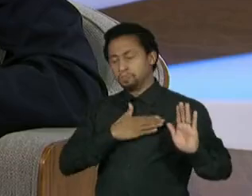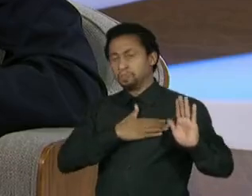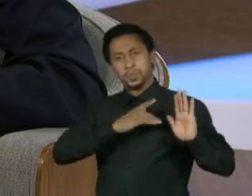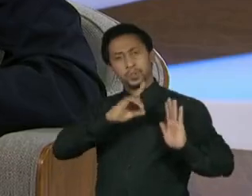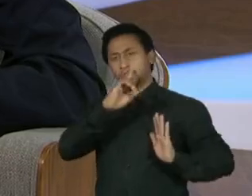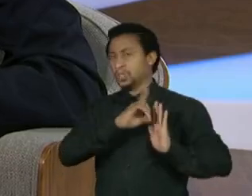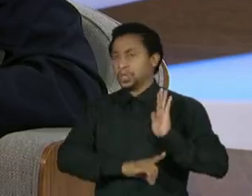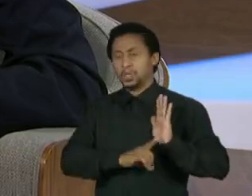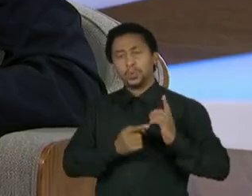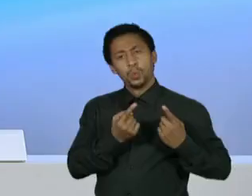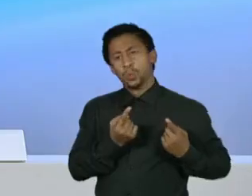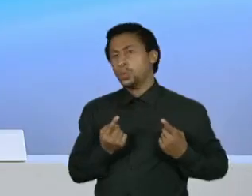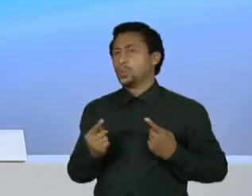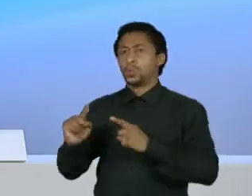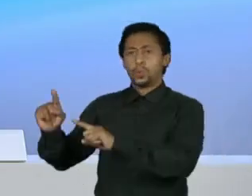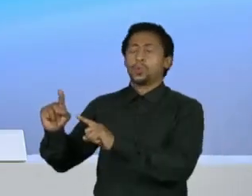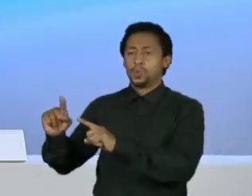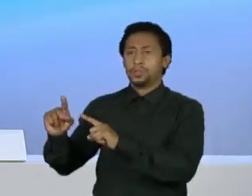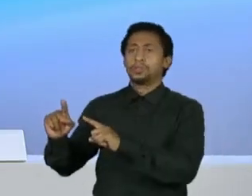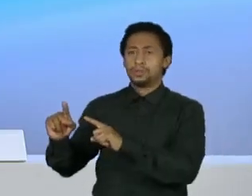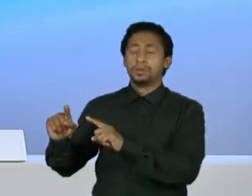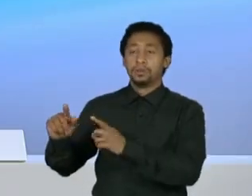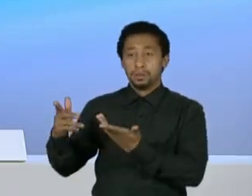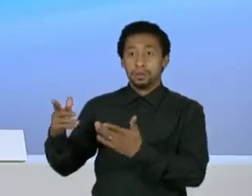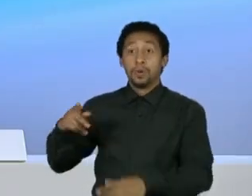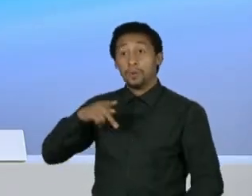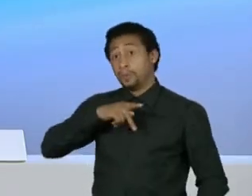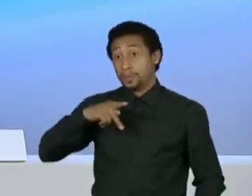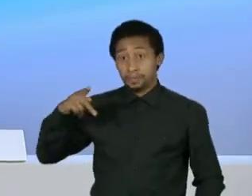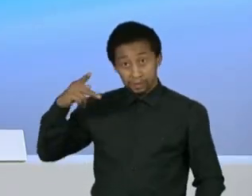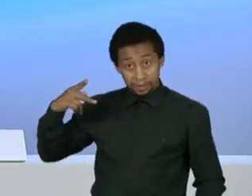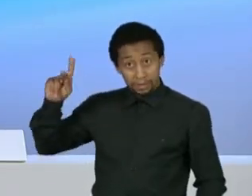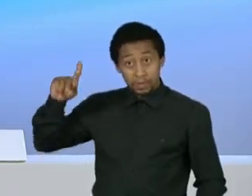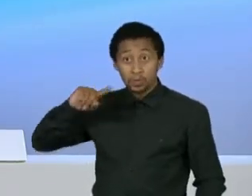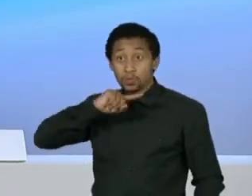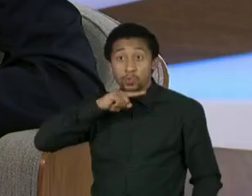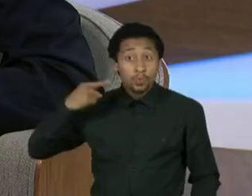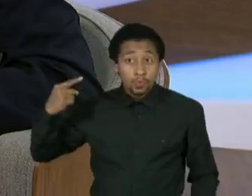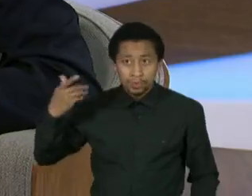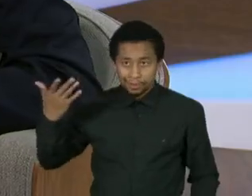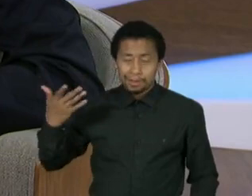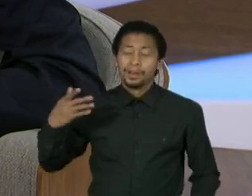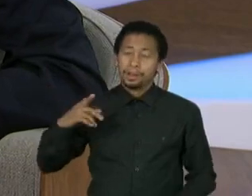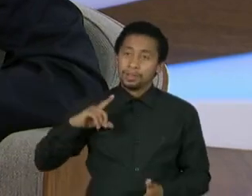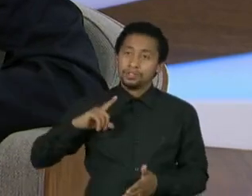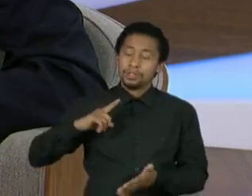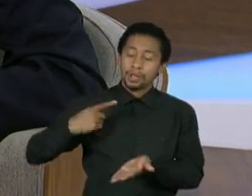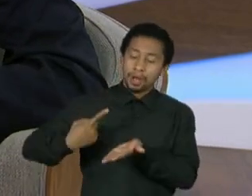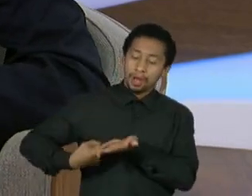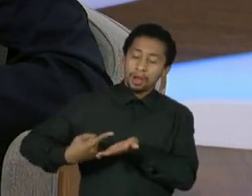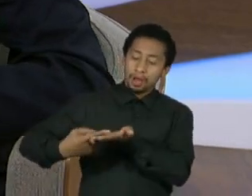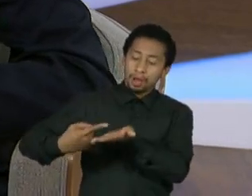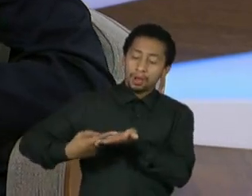regime do presidente prorrusso, quando ele recusou-se assinar o acordo de